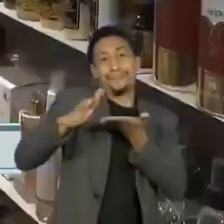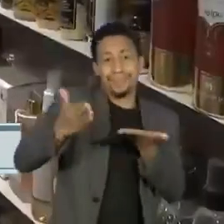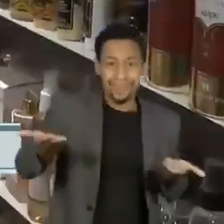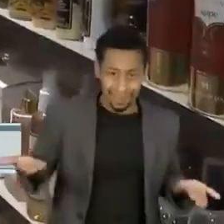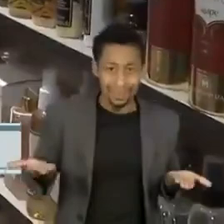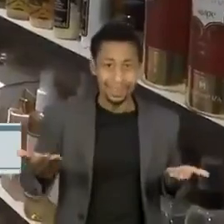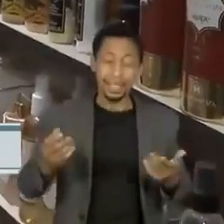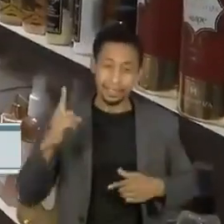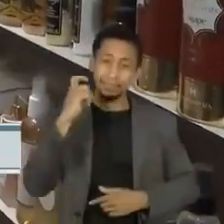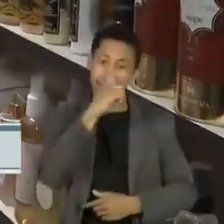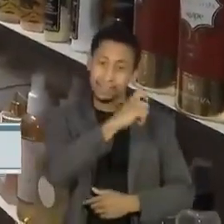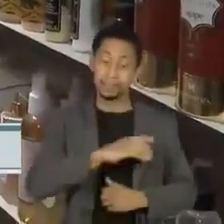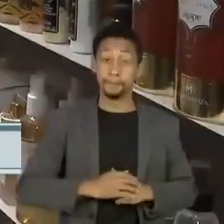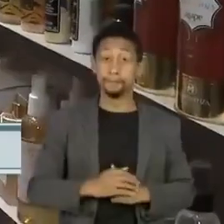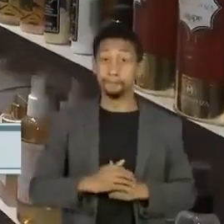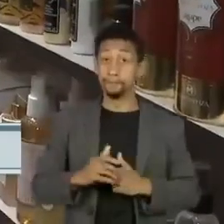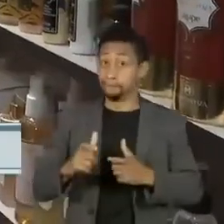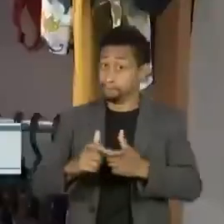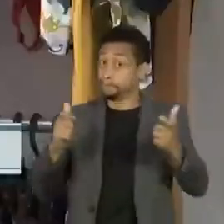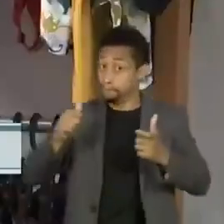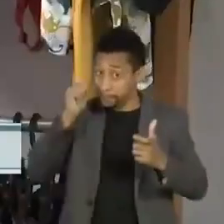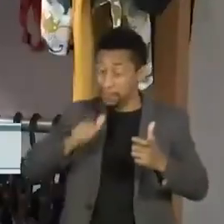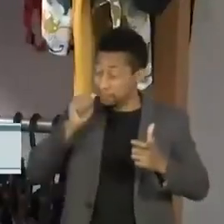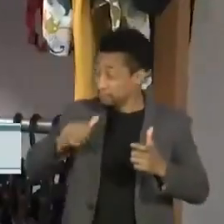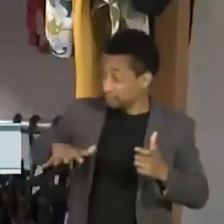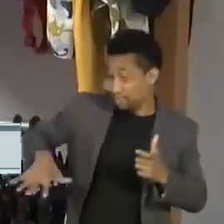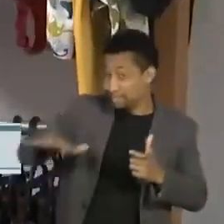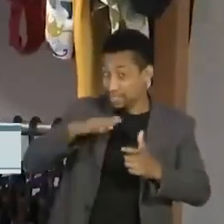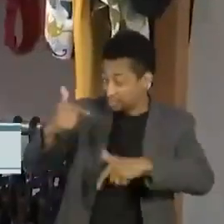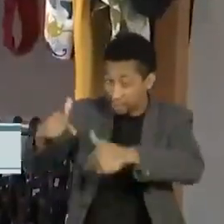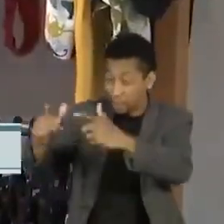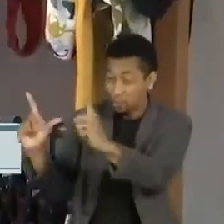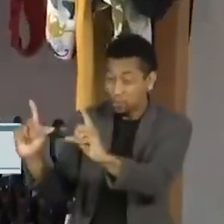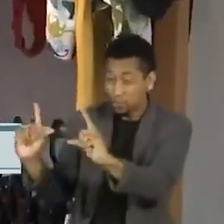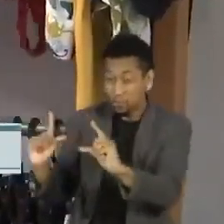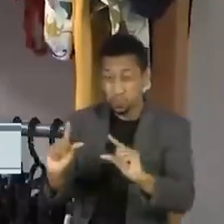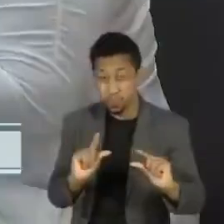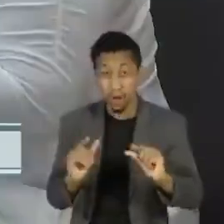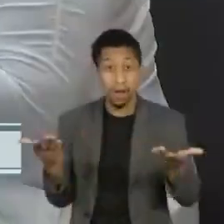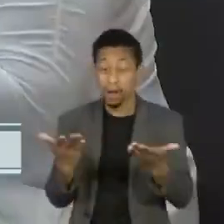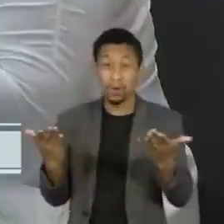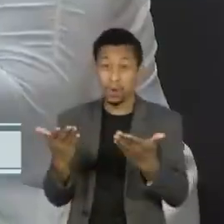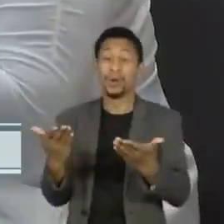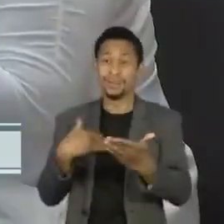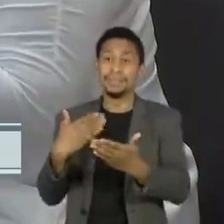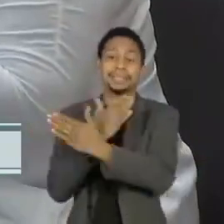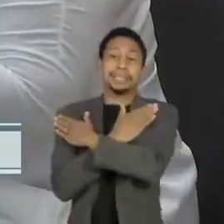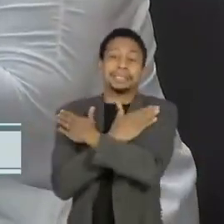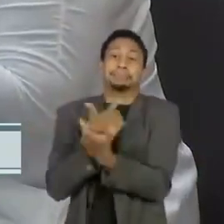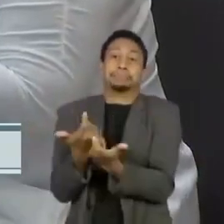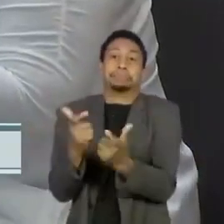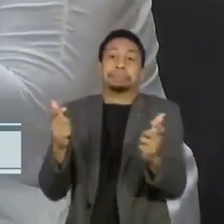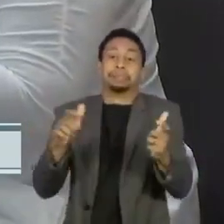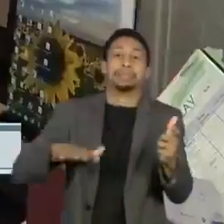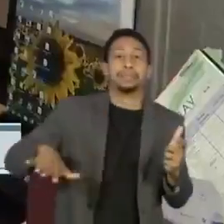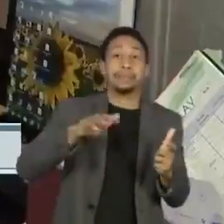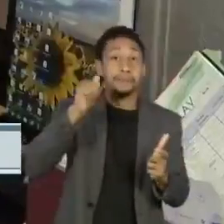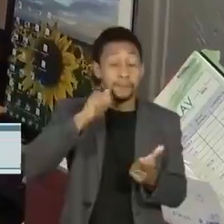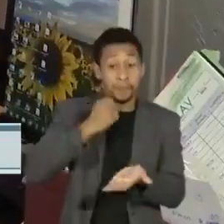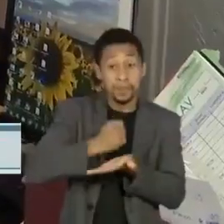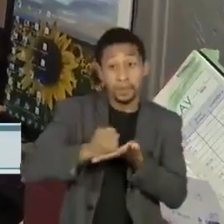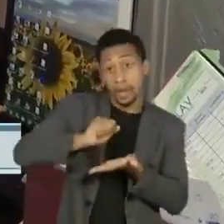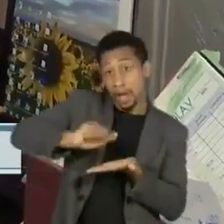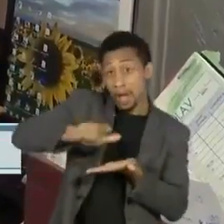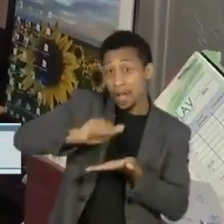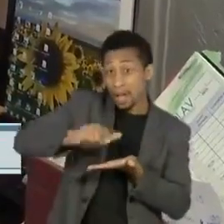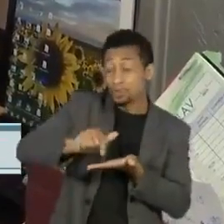ajuda o seu desemprego. As mulheres, que já eram minoria no mercado de trabalho, perderam ainda mais espaço. A retomada de empregos com carteira assinada